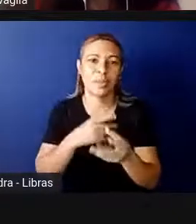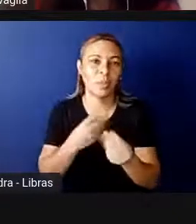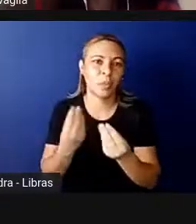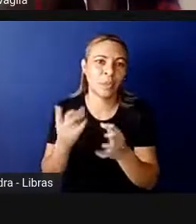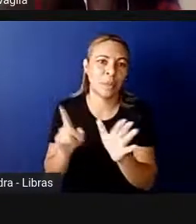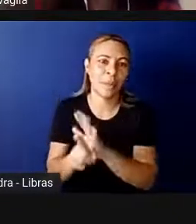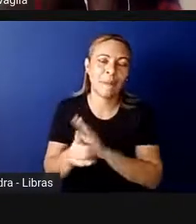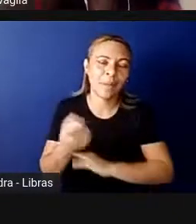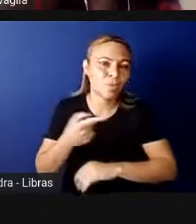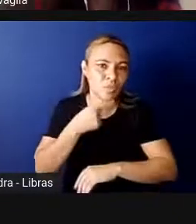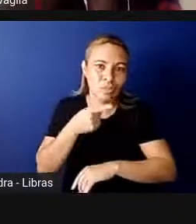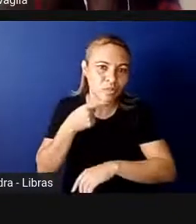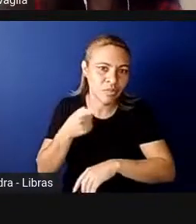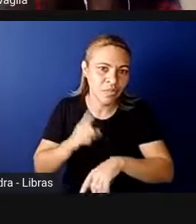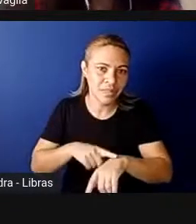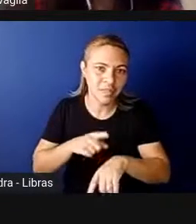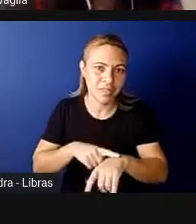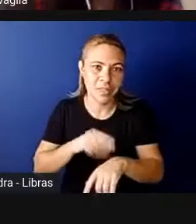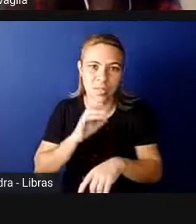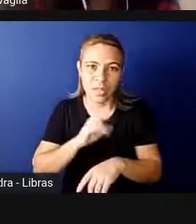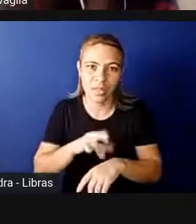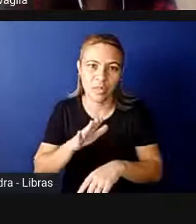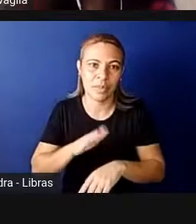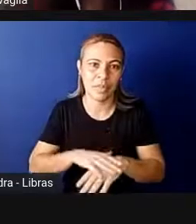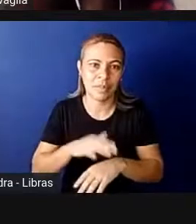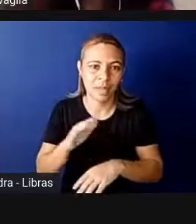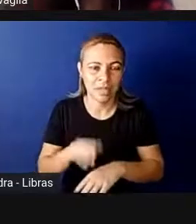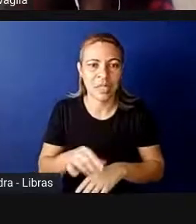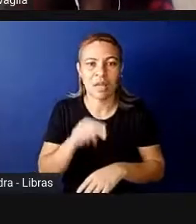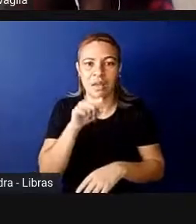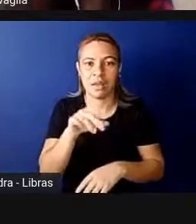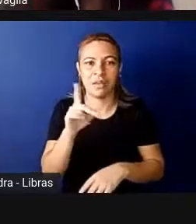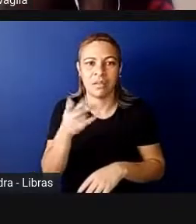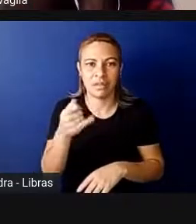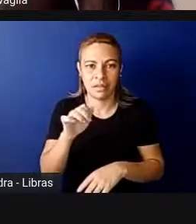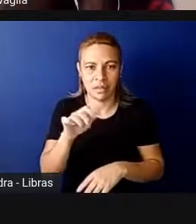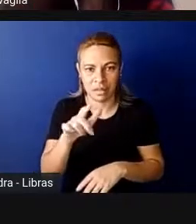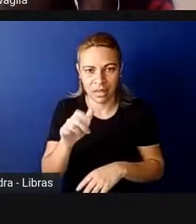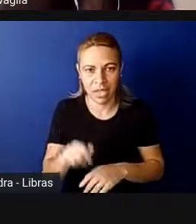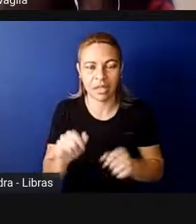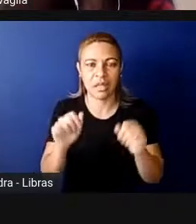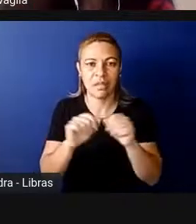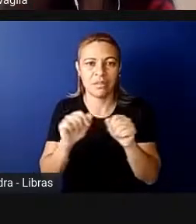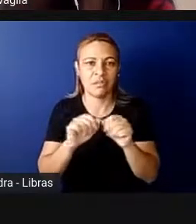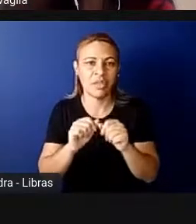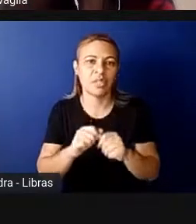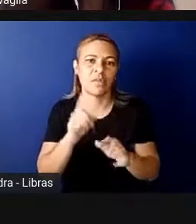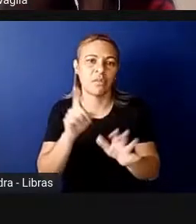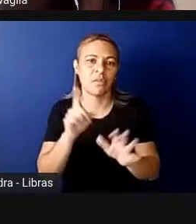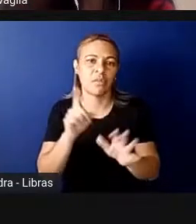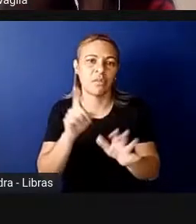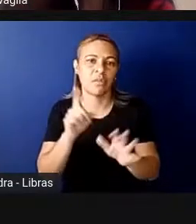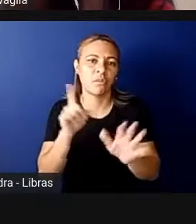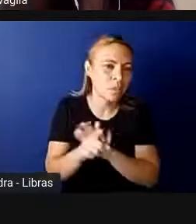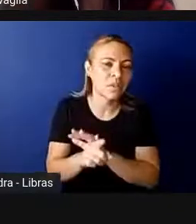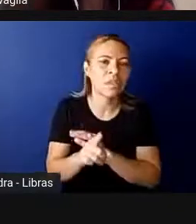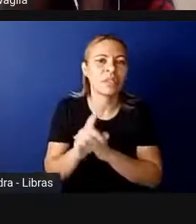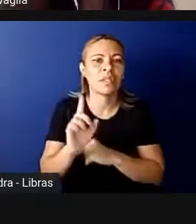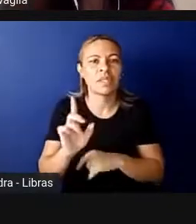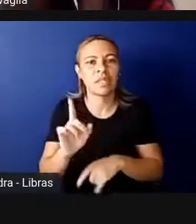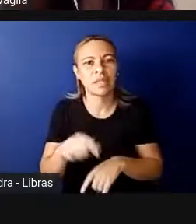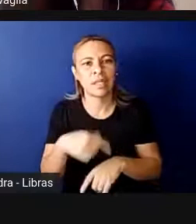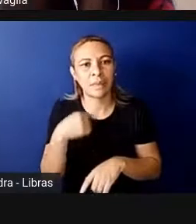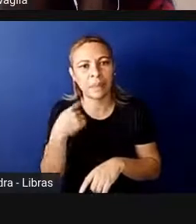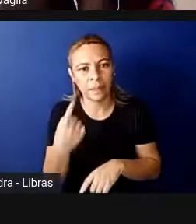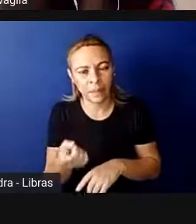não consegue responder mais. Então, você faz abordagem sobre as suas questões, Daniela, e em seguida a gente faz uma